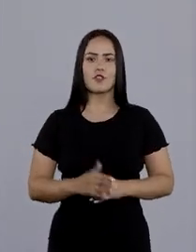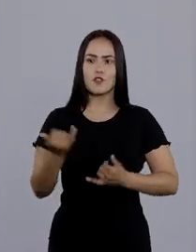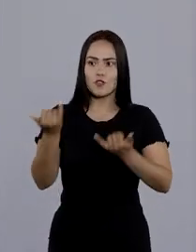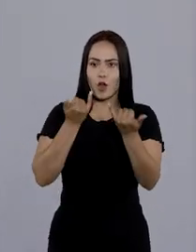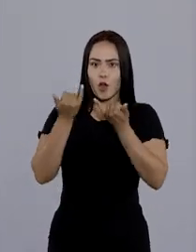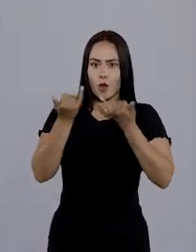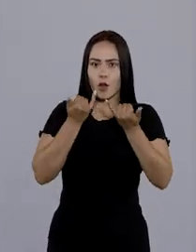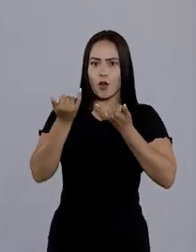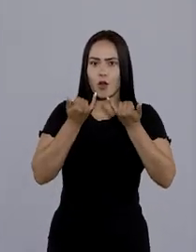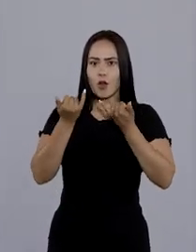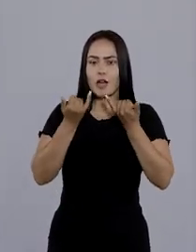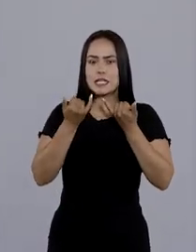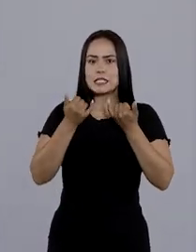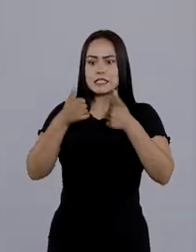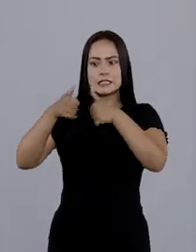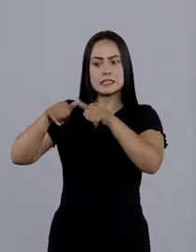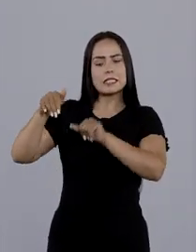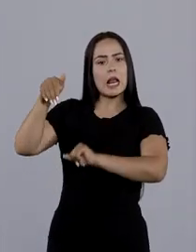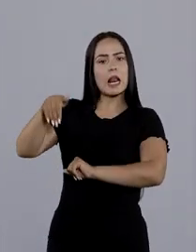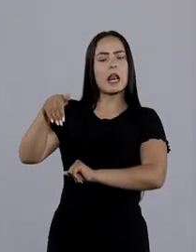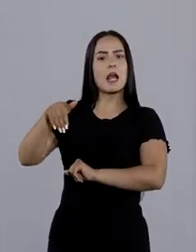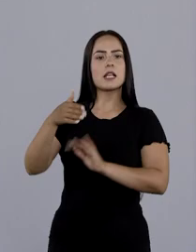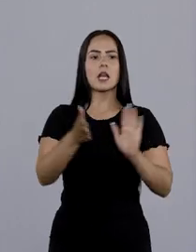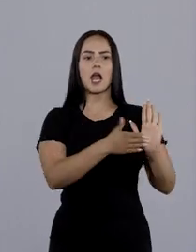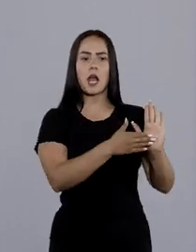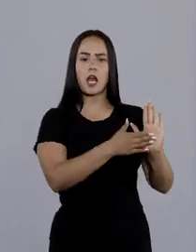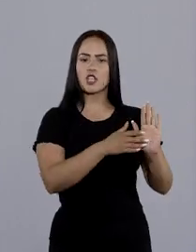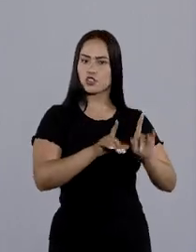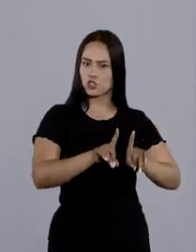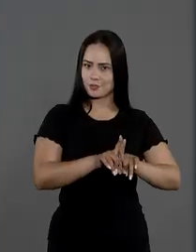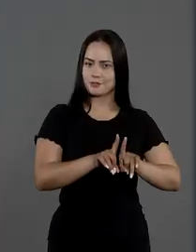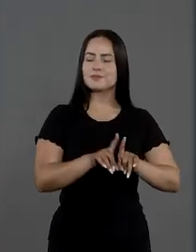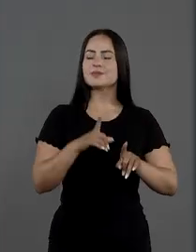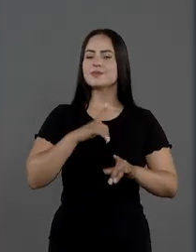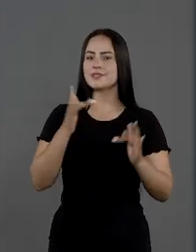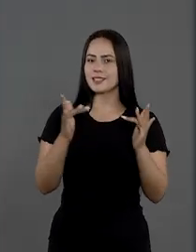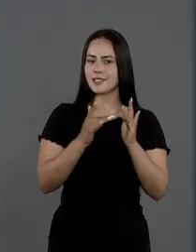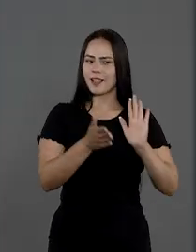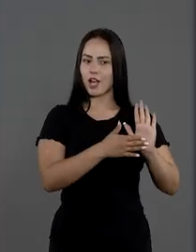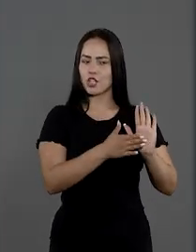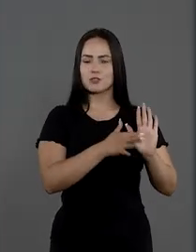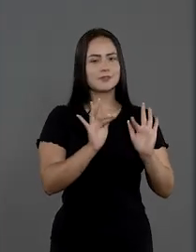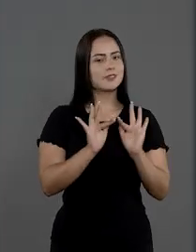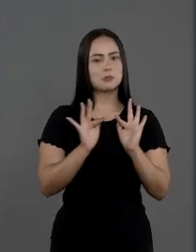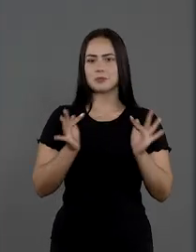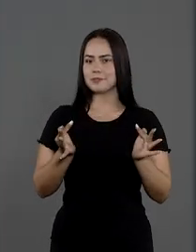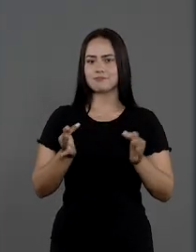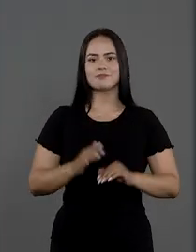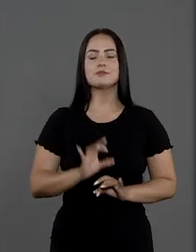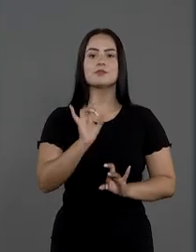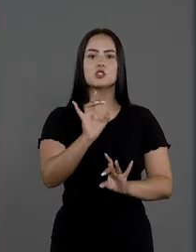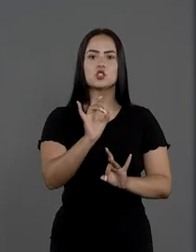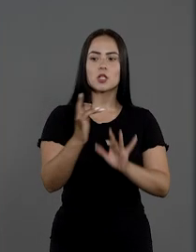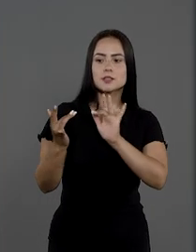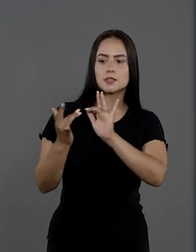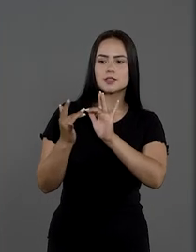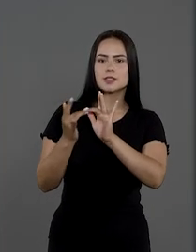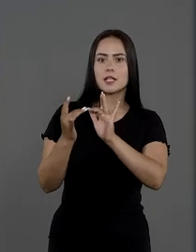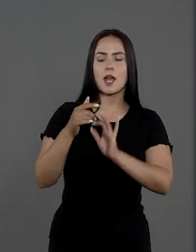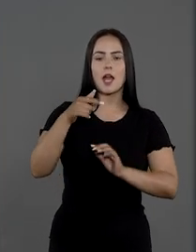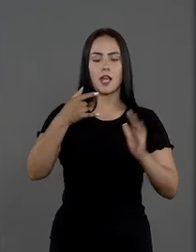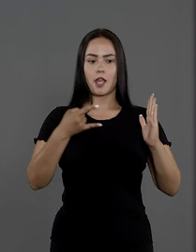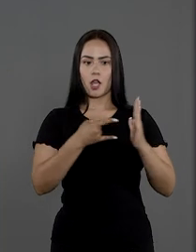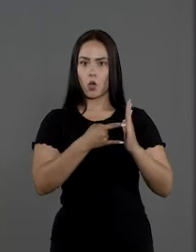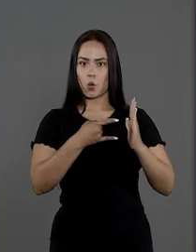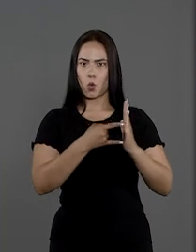essas informações estão lá na cartilha também. Para ter acesso à cartilha é simples, basta acessar